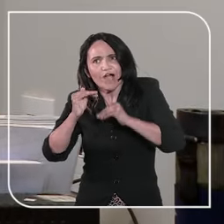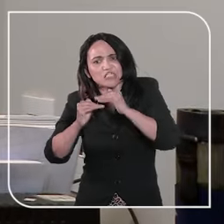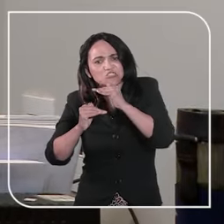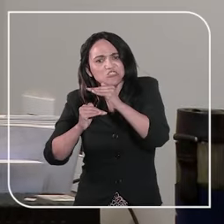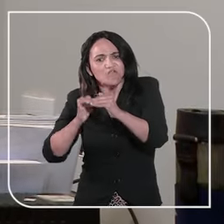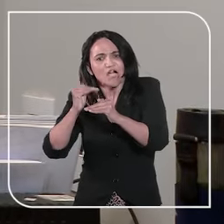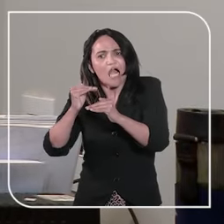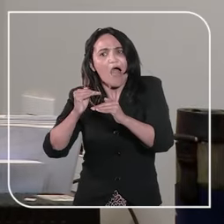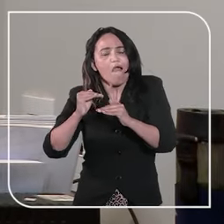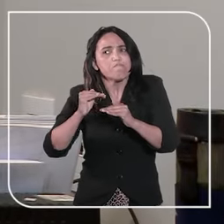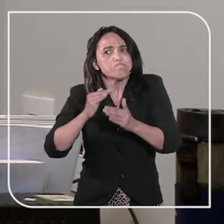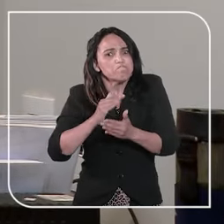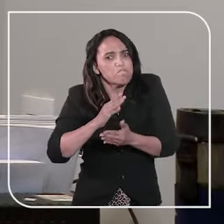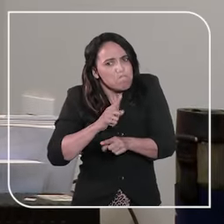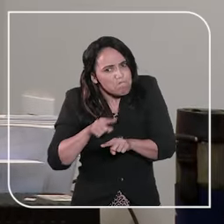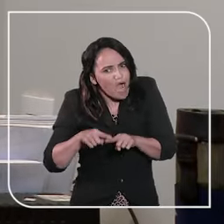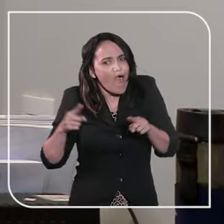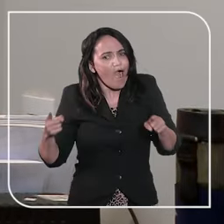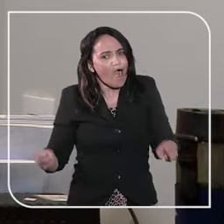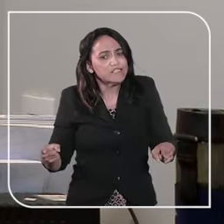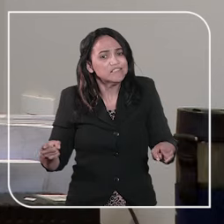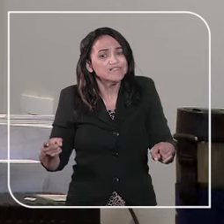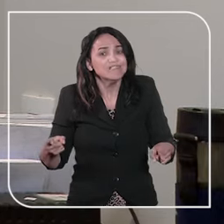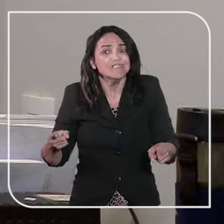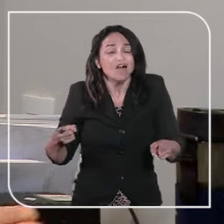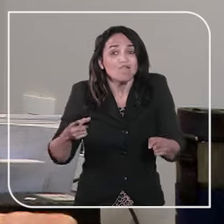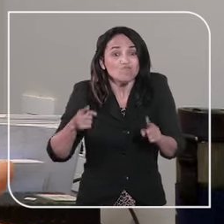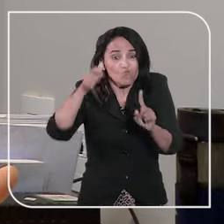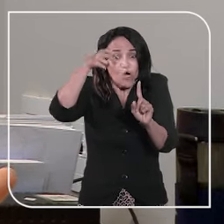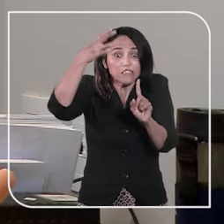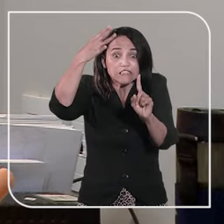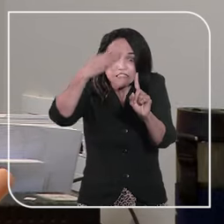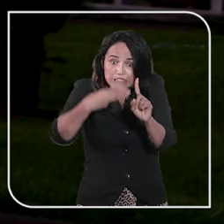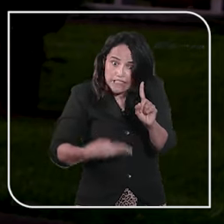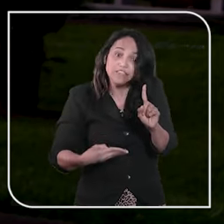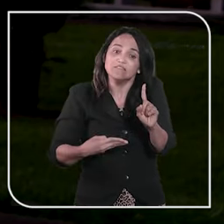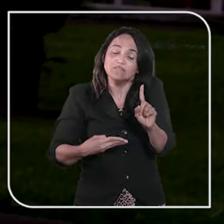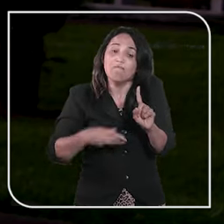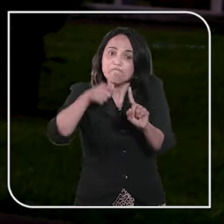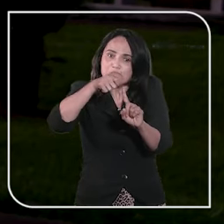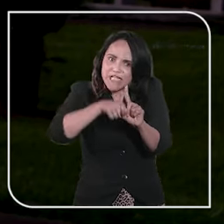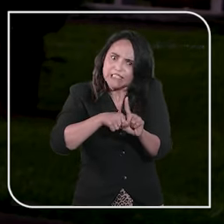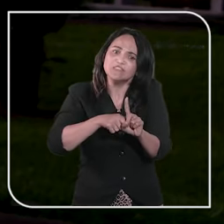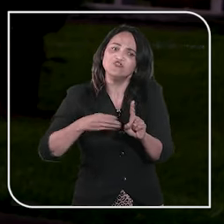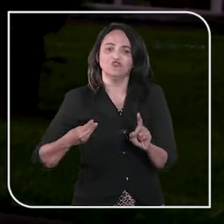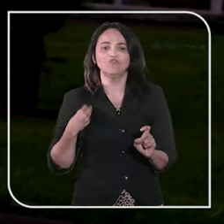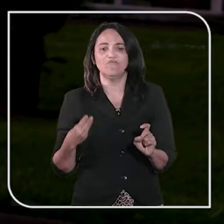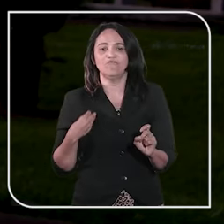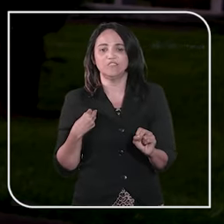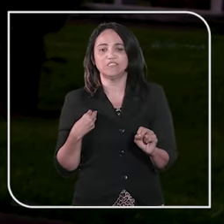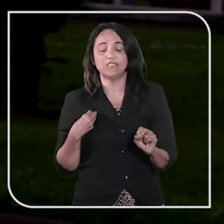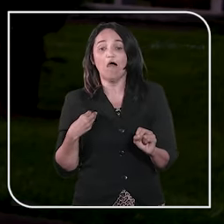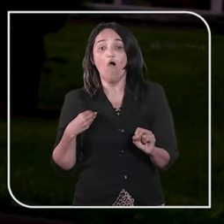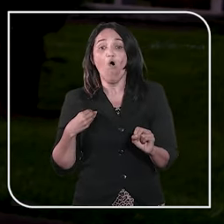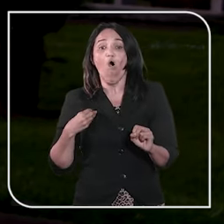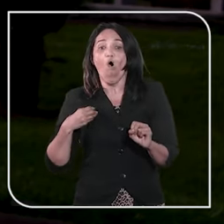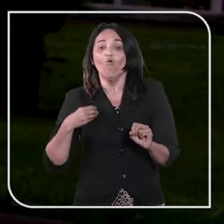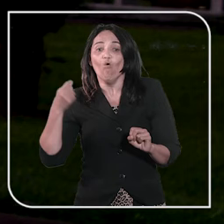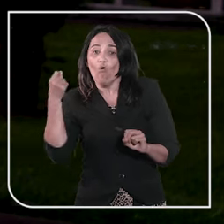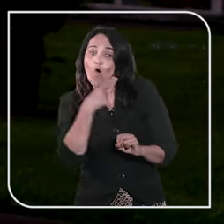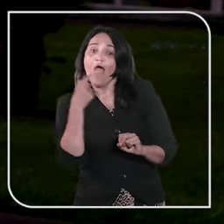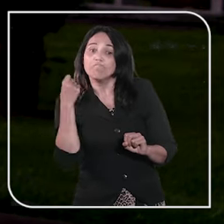gradual, mas vai se instalando. E tem formas que pode se instalar nos três primeiros meses de vida. O Zongensma é um medicamento utilizado no